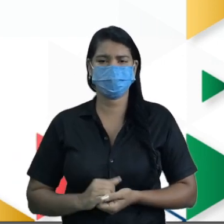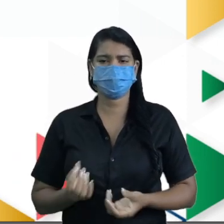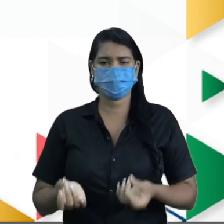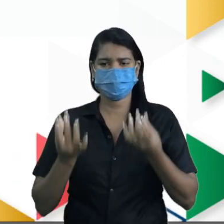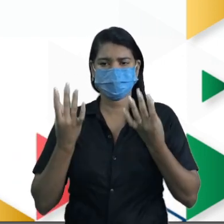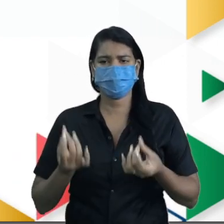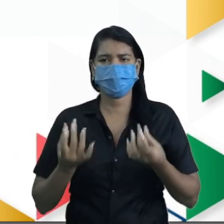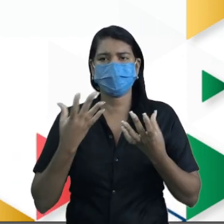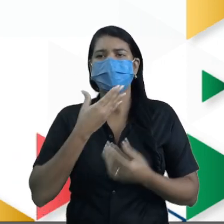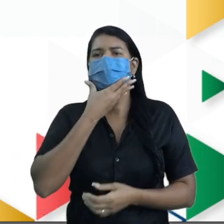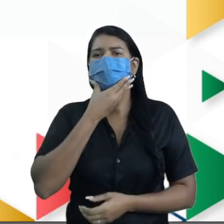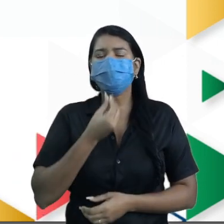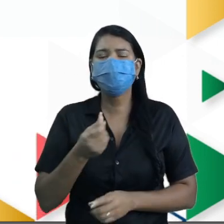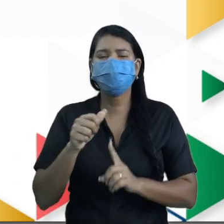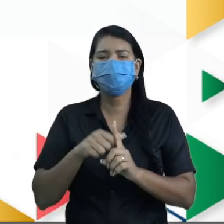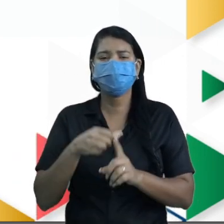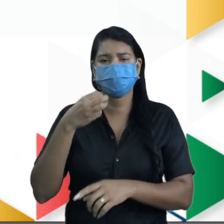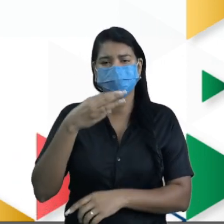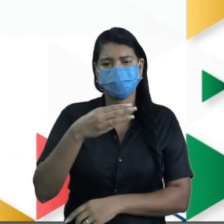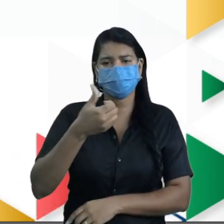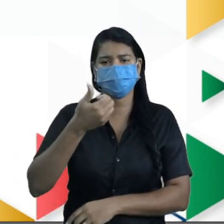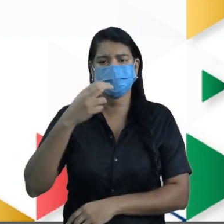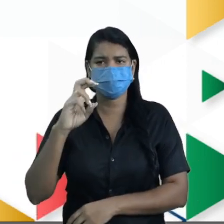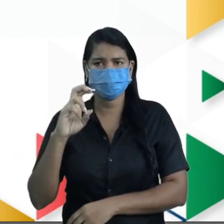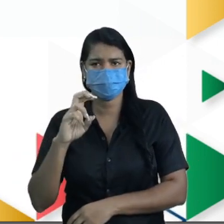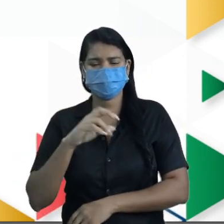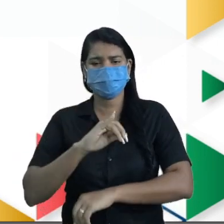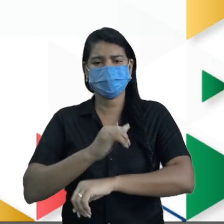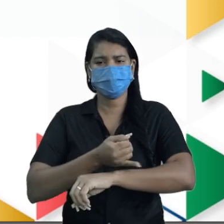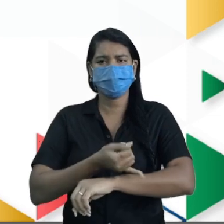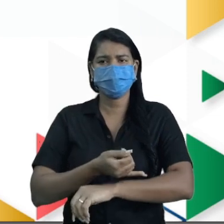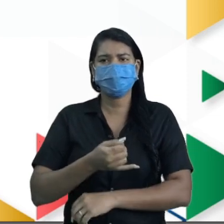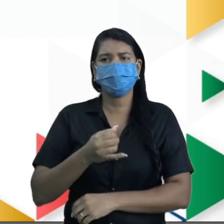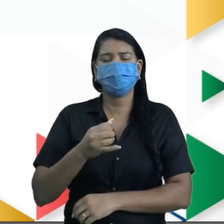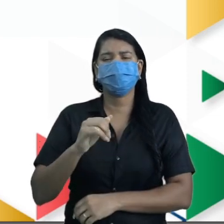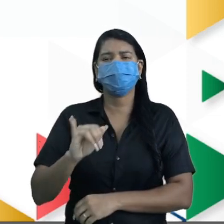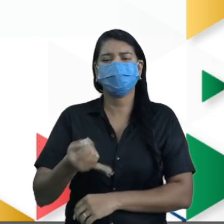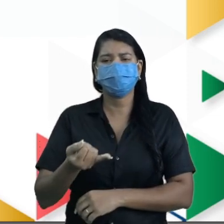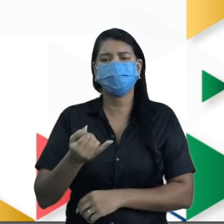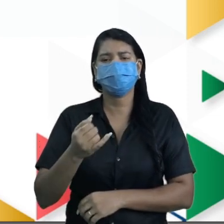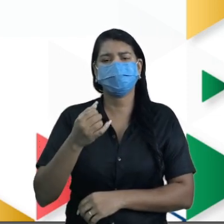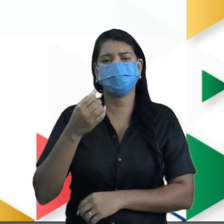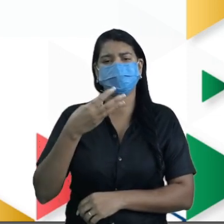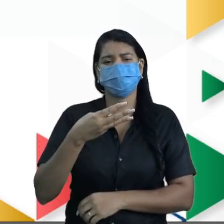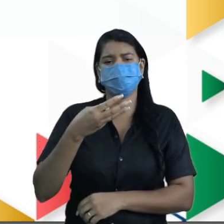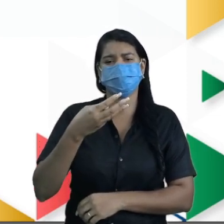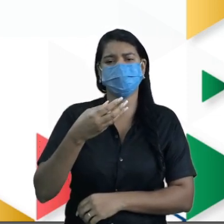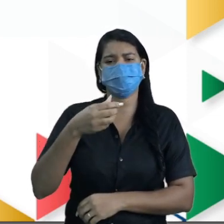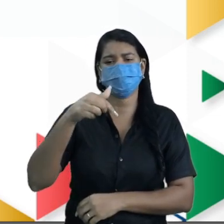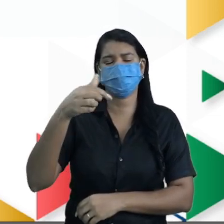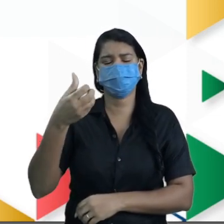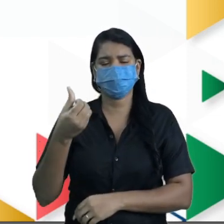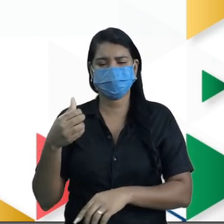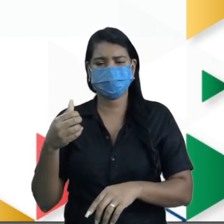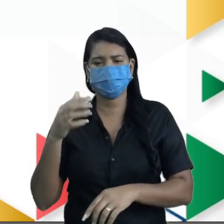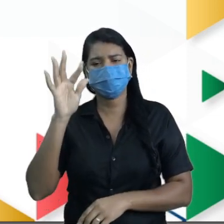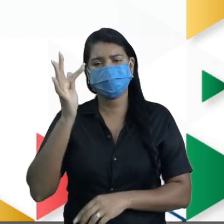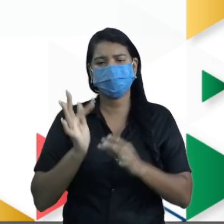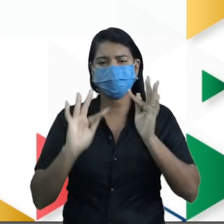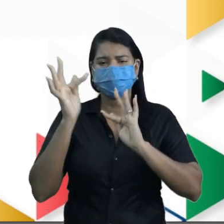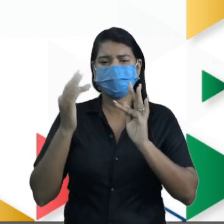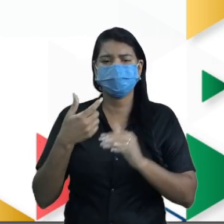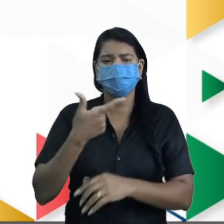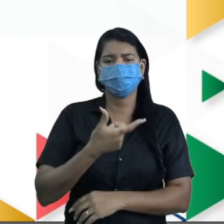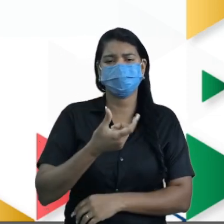em dezembro 315. Em janeiro, 360, 76. Em fevereiro,